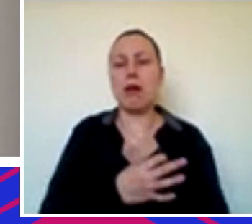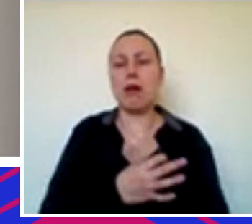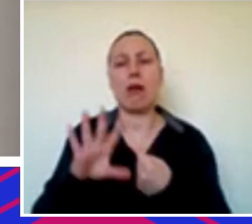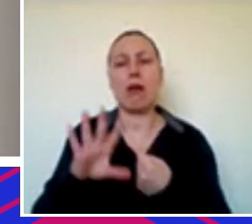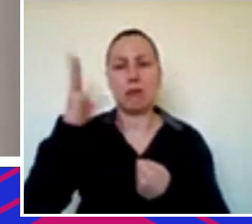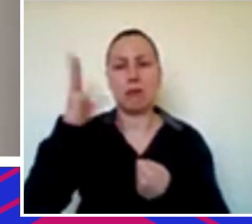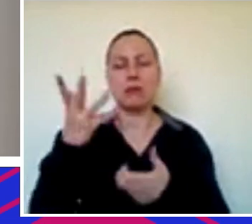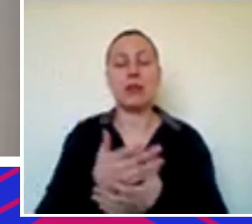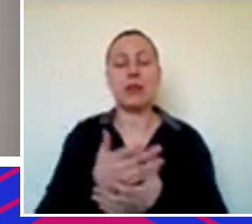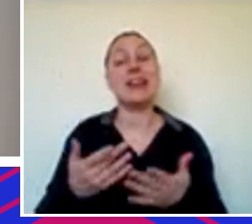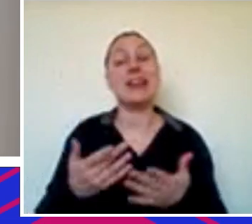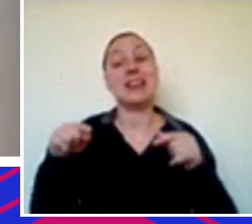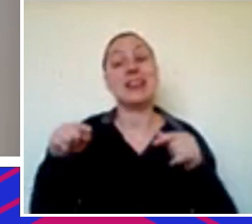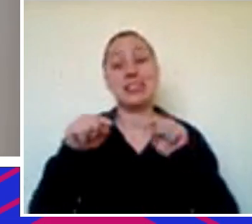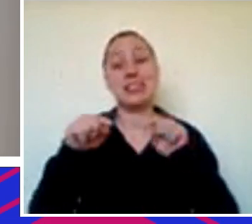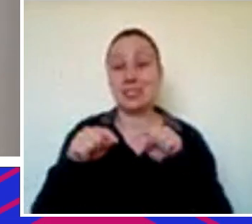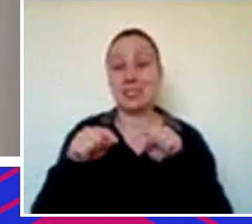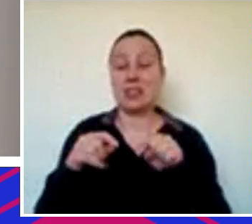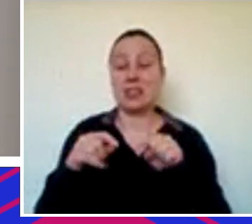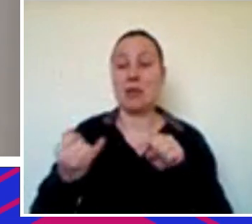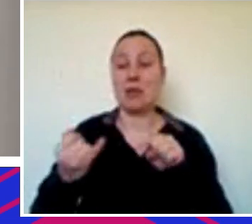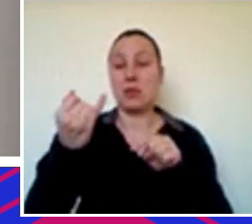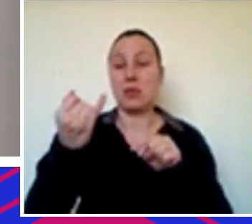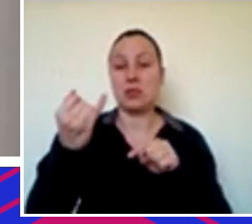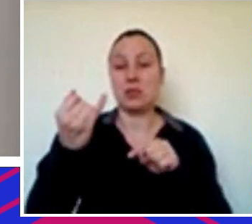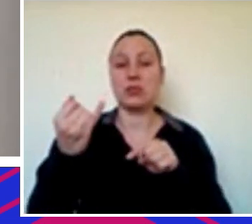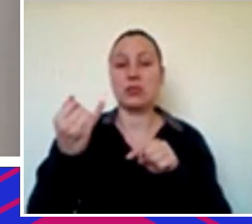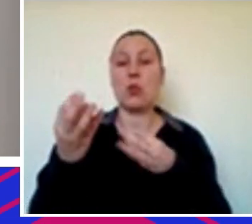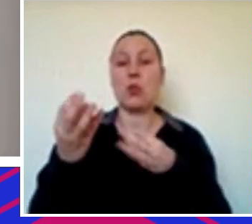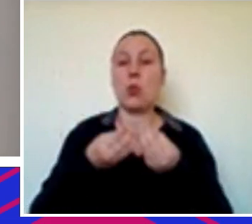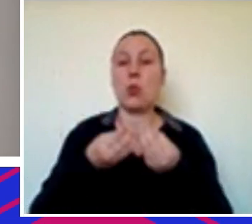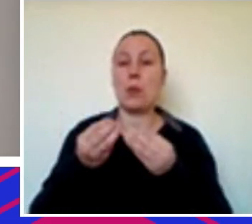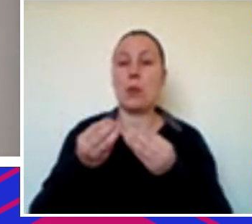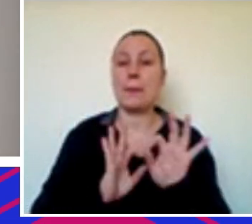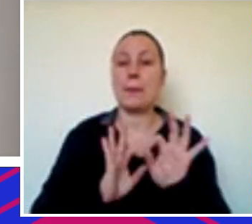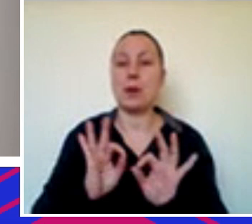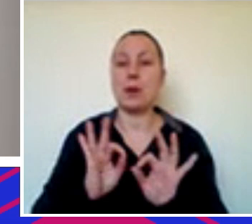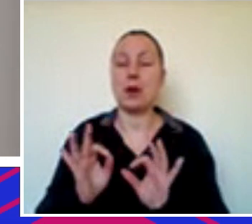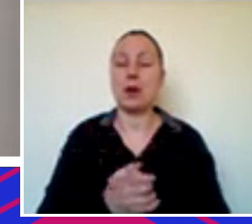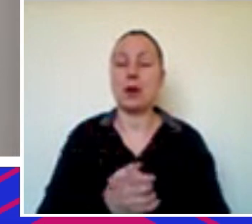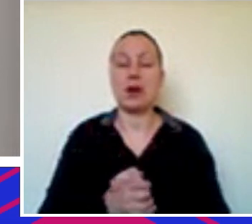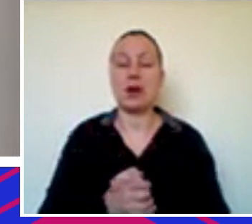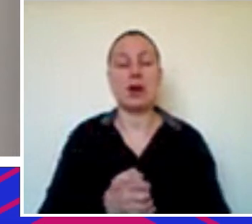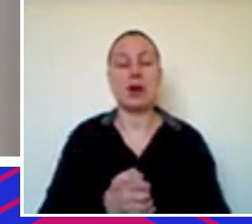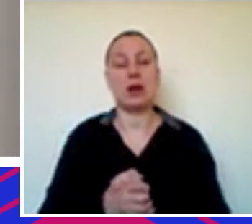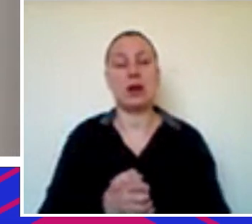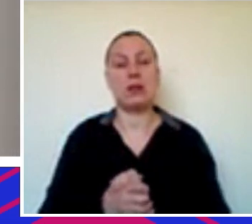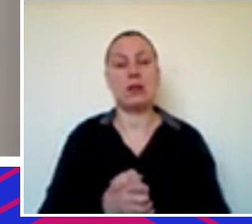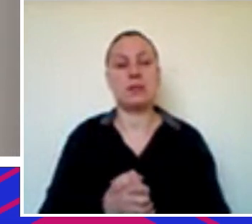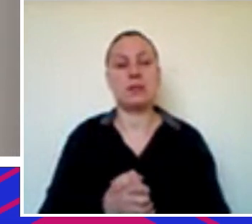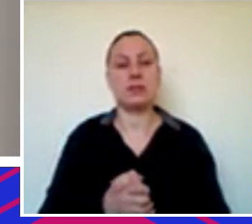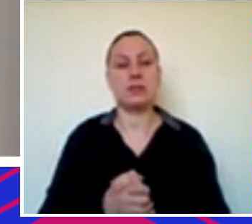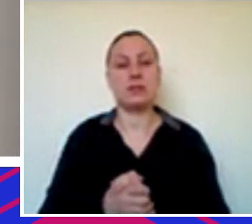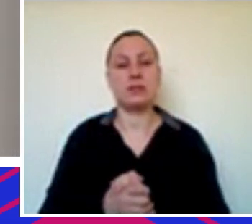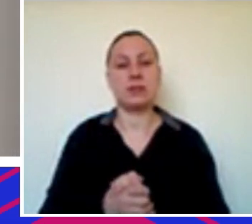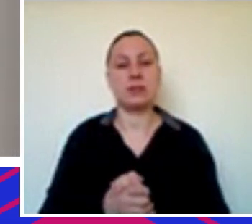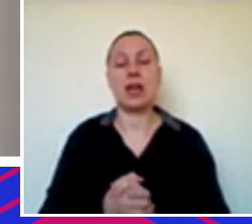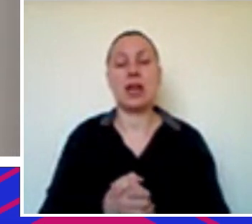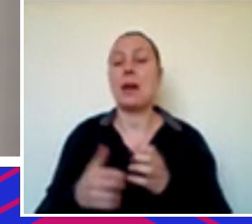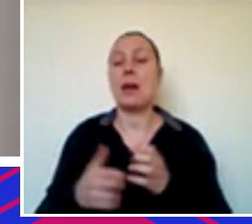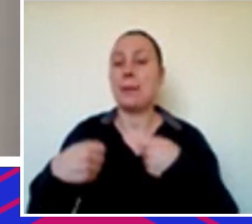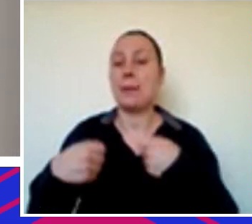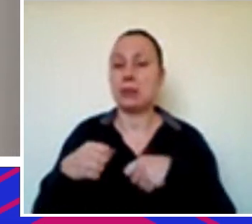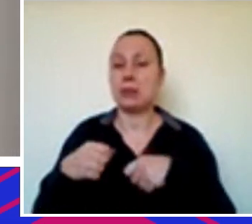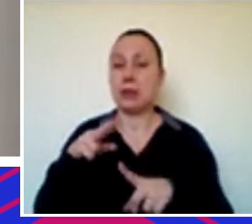esse é o importante em termos de como se preparar e que nem eu falei acho que tem que olhar para dentro da empresa naquele